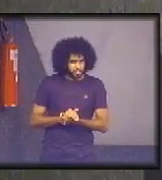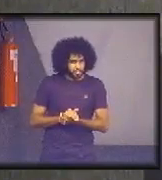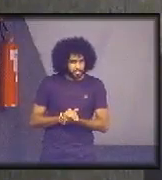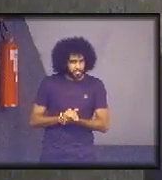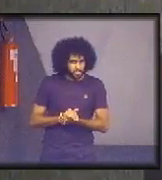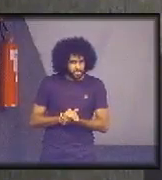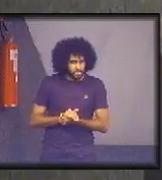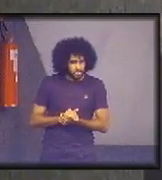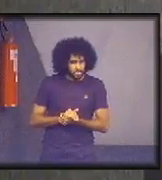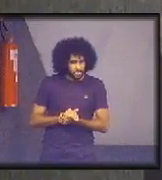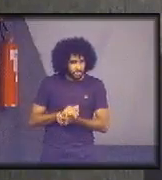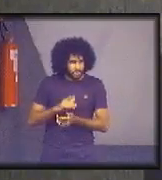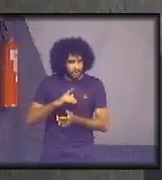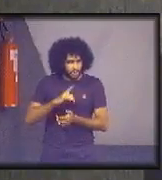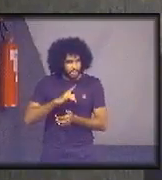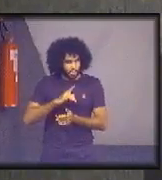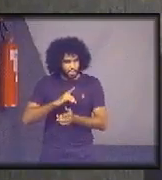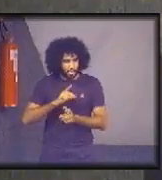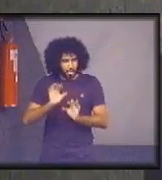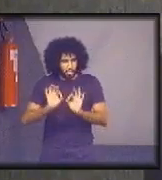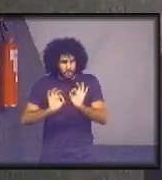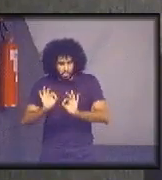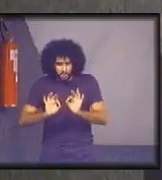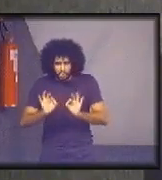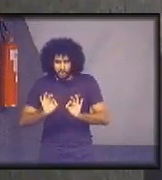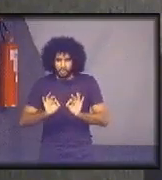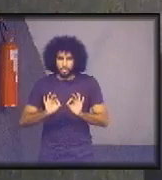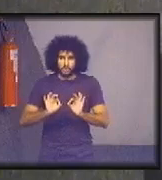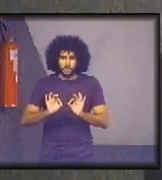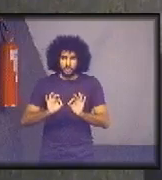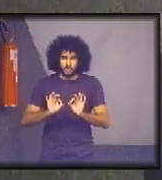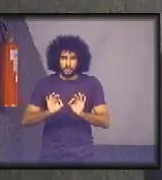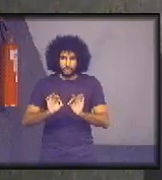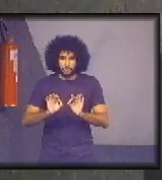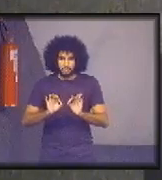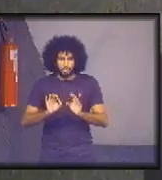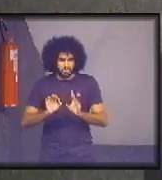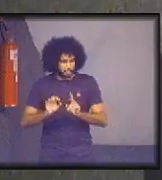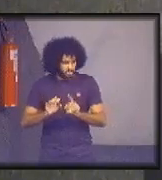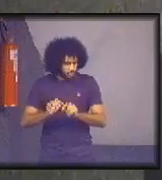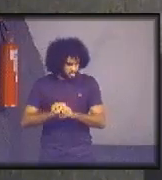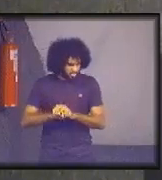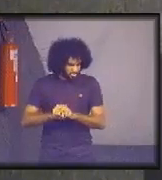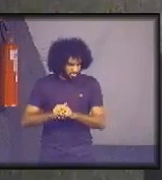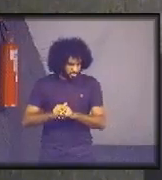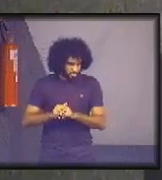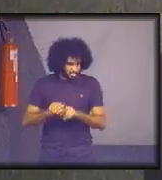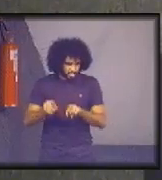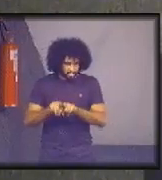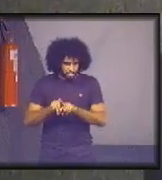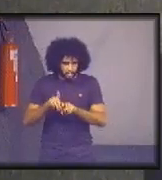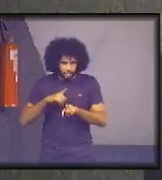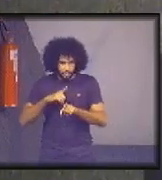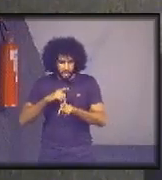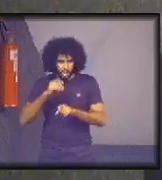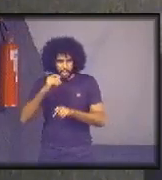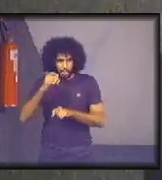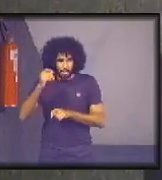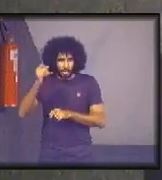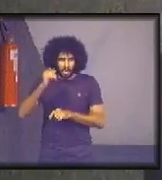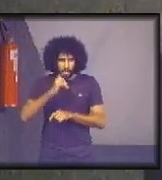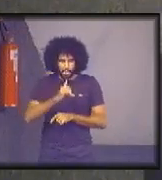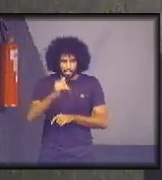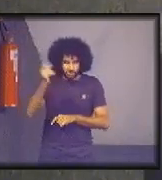ela vai dar um belezamento, a umidade do ar, o efeito de irradiação solar também. Então, nós sabemos dessa série